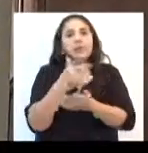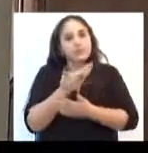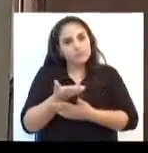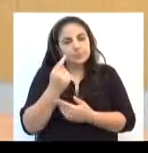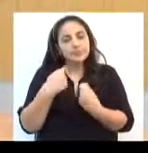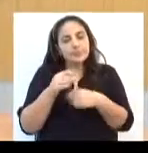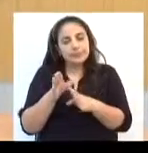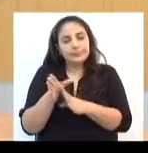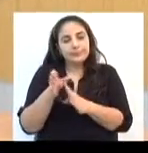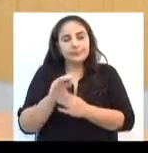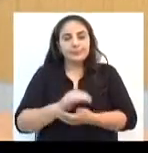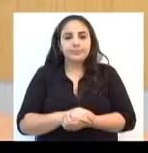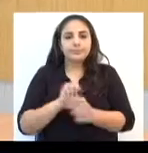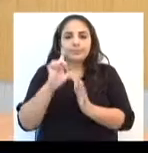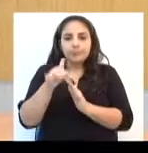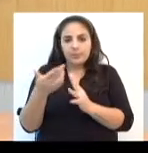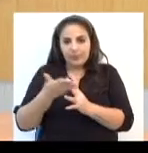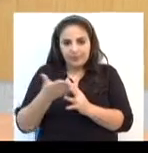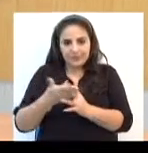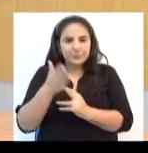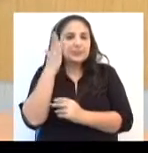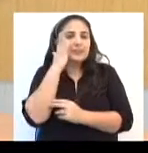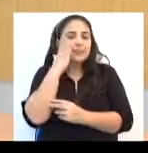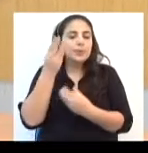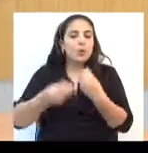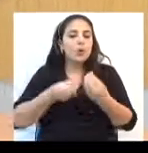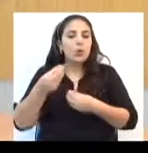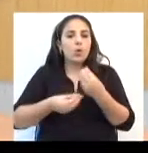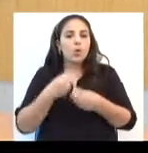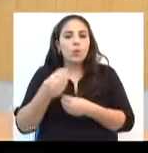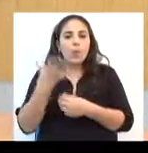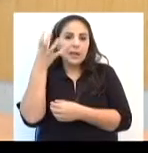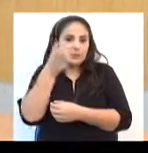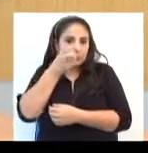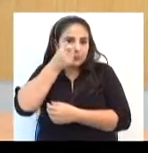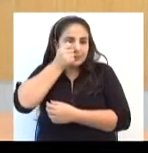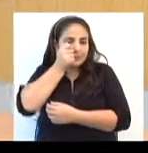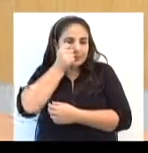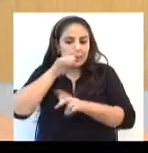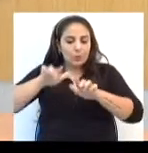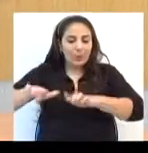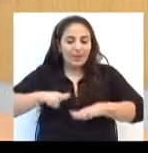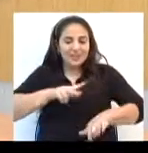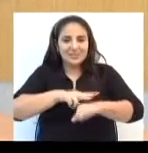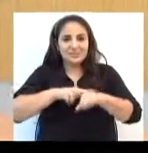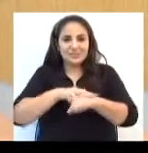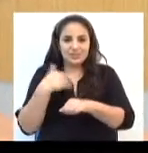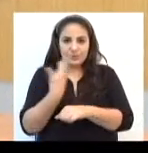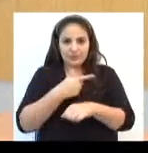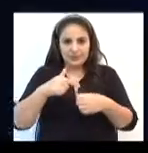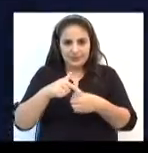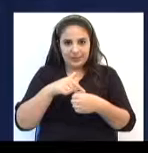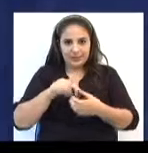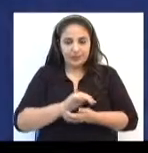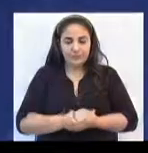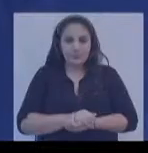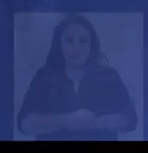orientação. E depois do intervalo, você vai saber como adotar os espaços verdes de nossa cidade.